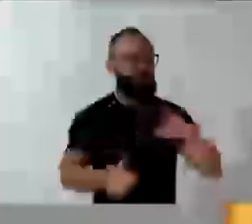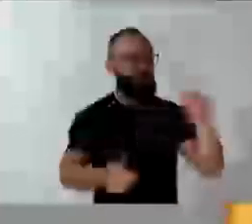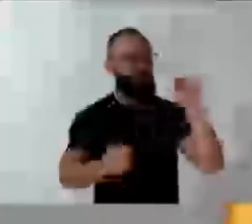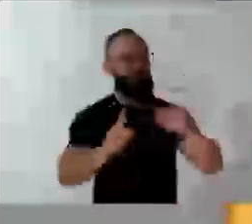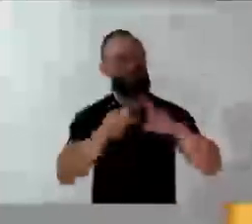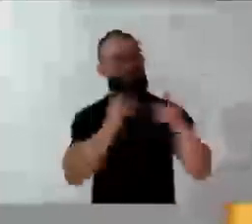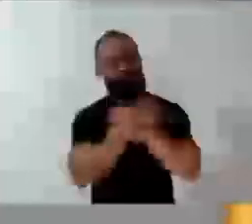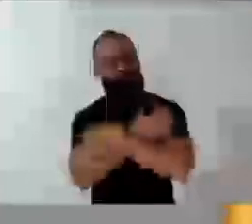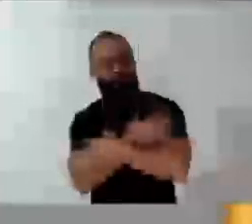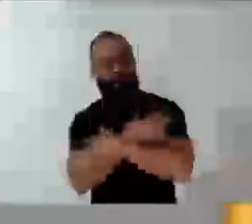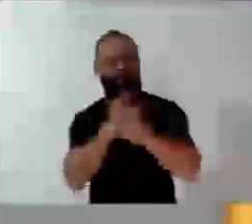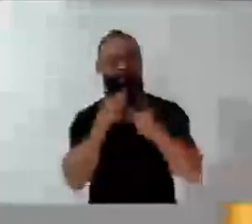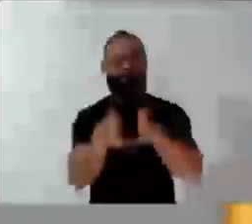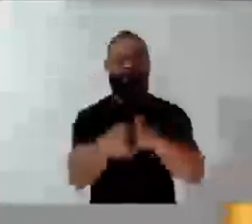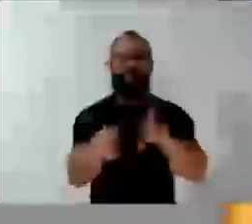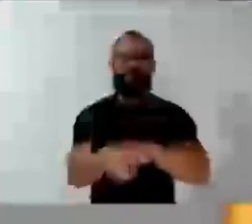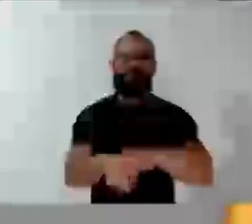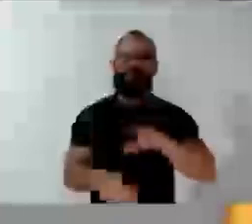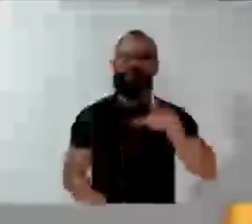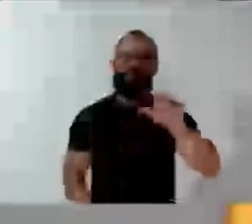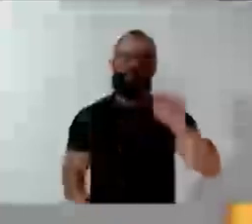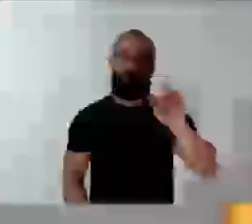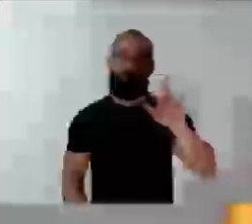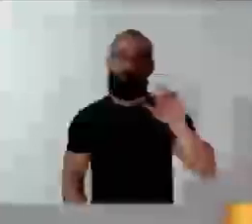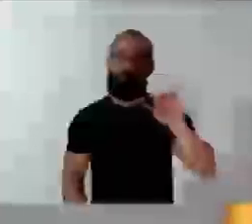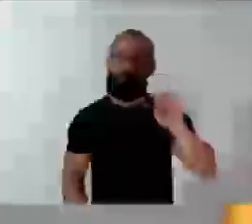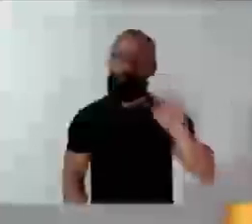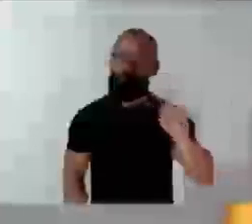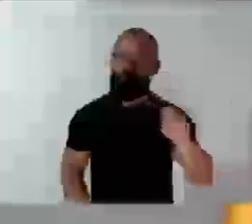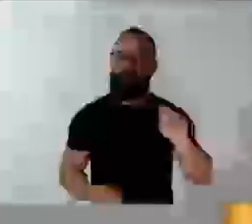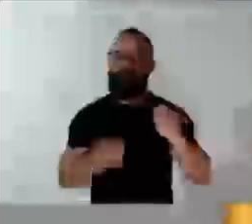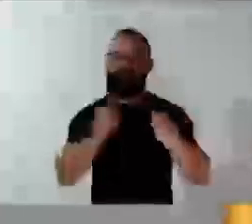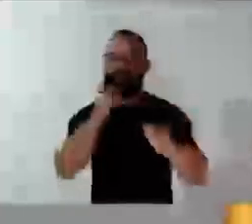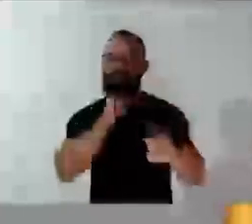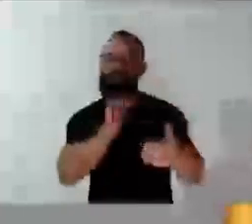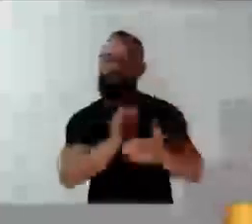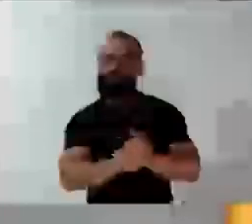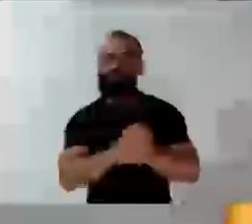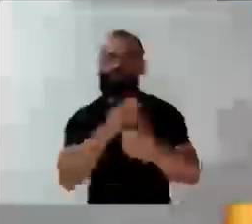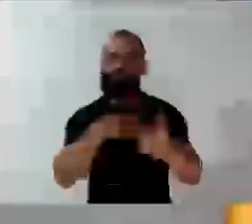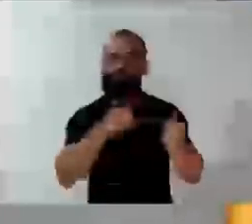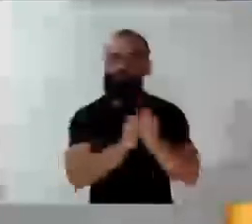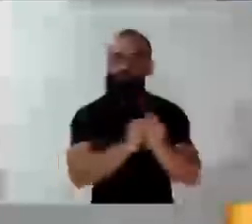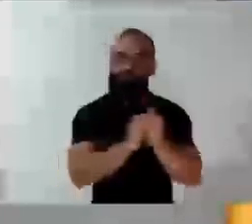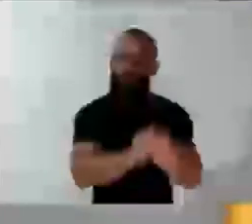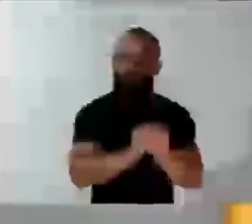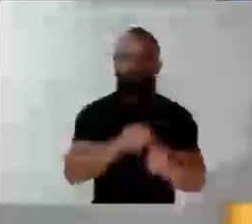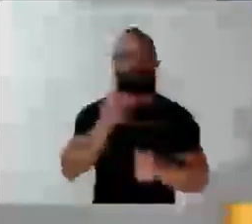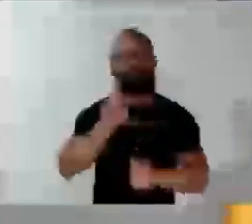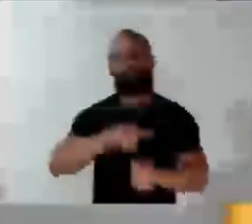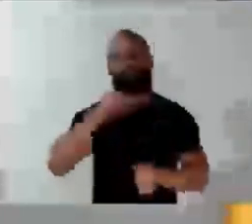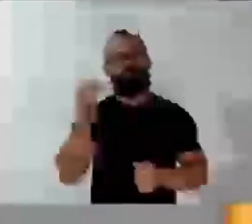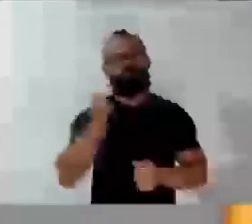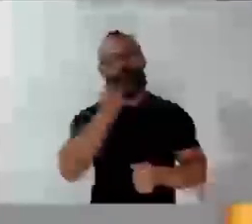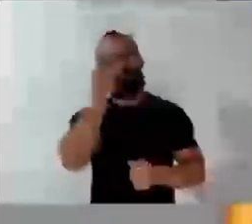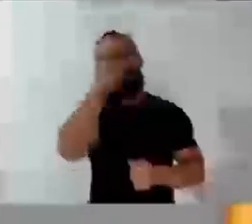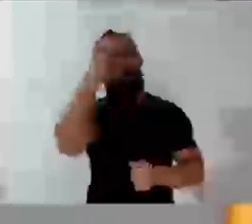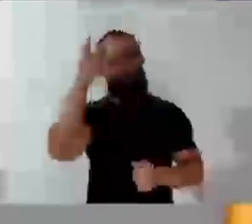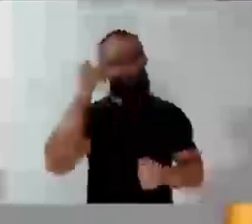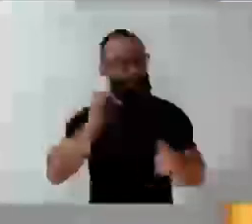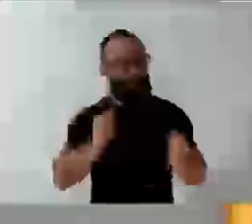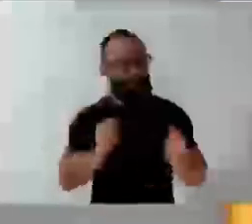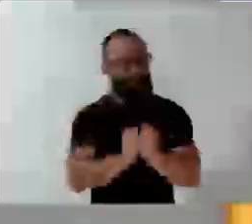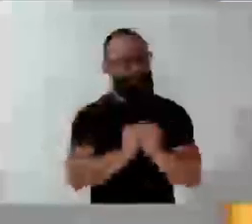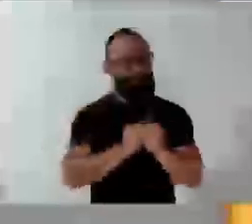ele, a Larissa, esposa do Vande, parabenizar também pelo companheirismo, a gente acompanha e a gente sabe o quanto é importante ter uma pessoa ao lado para nos dar